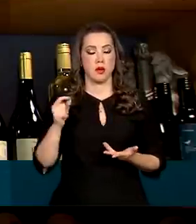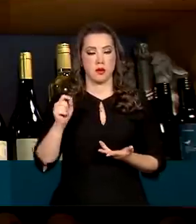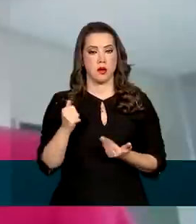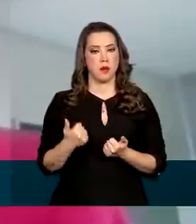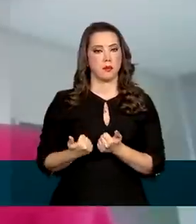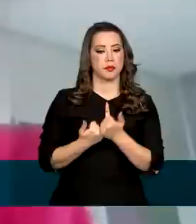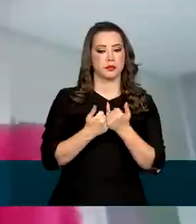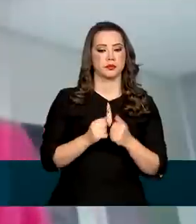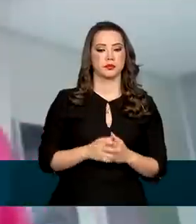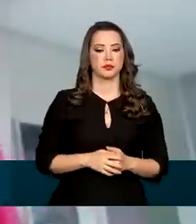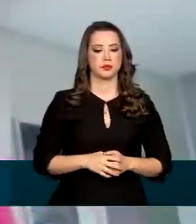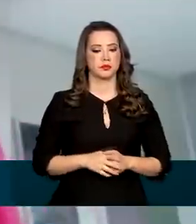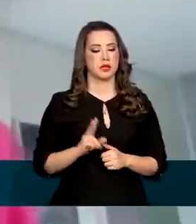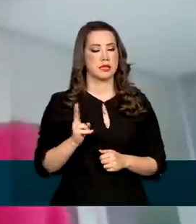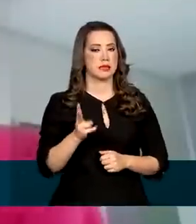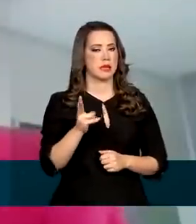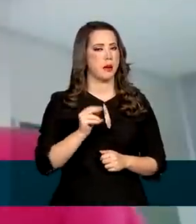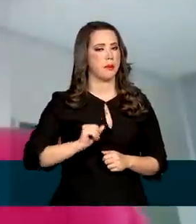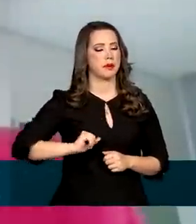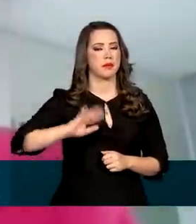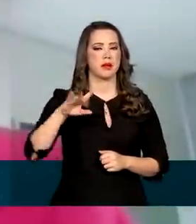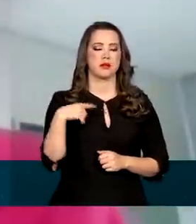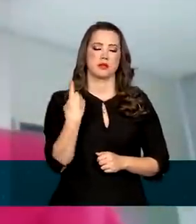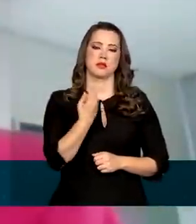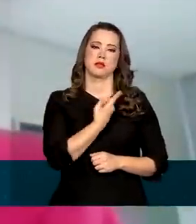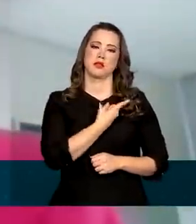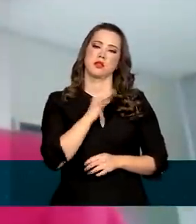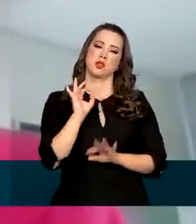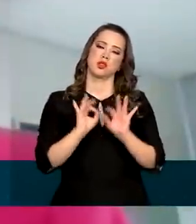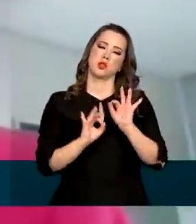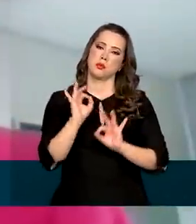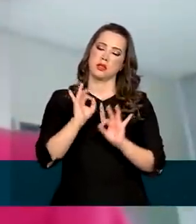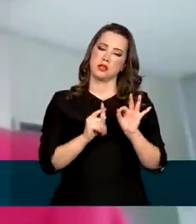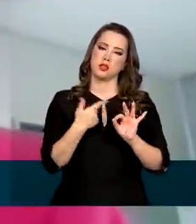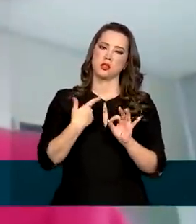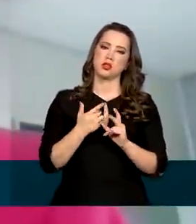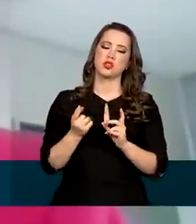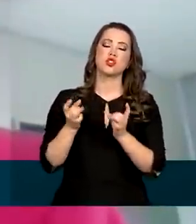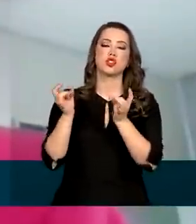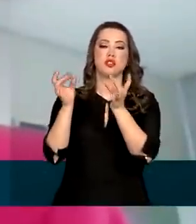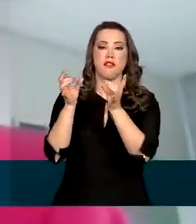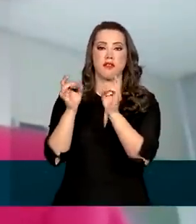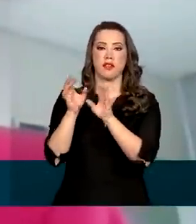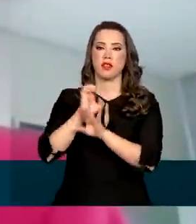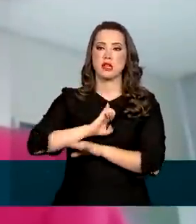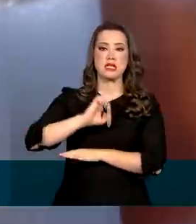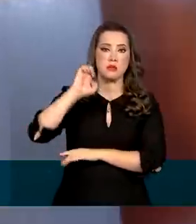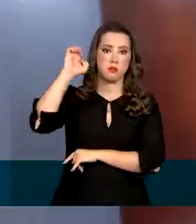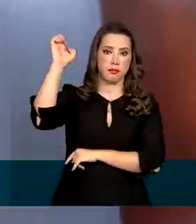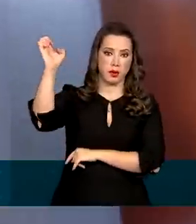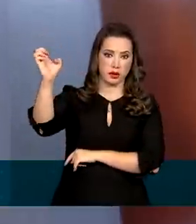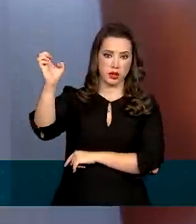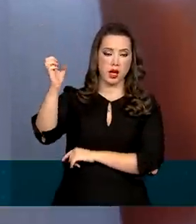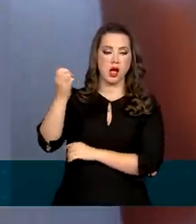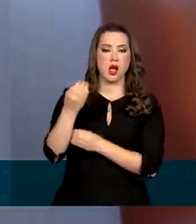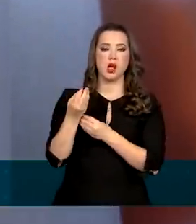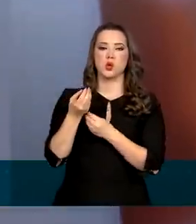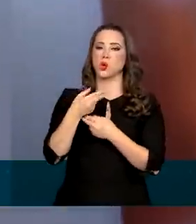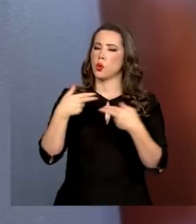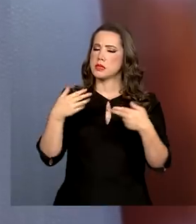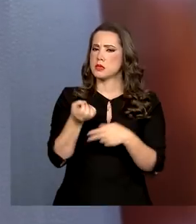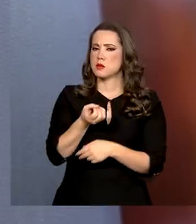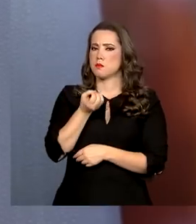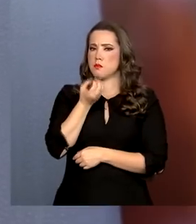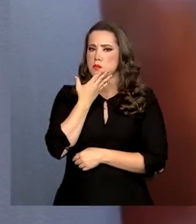Apex. Cada vez mais estamos exportando produtos finos, produtos de alta qualidade,